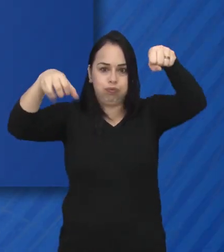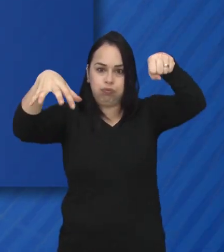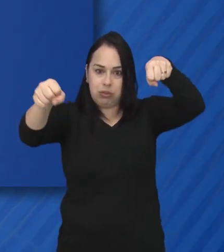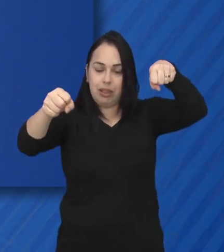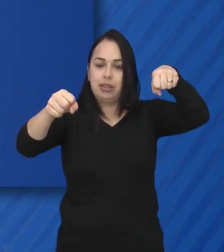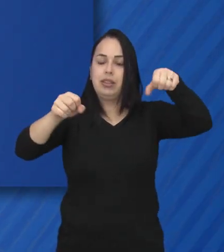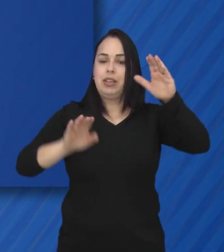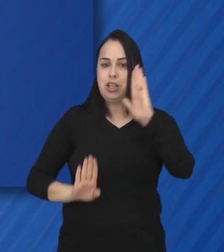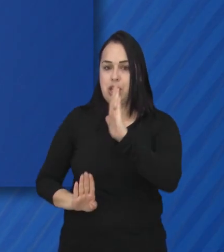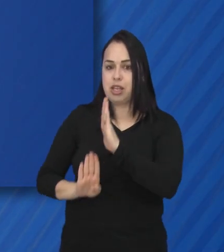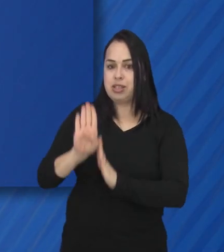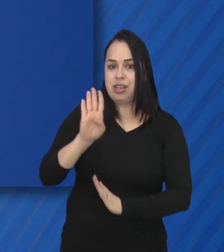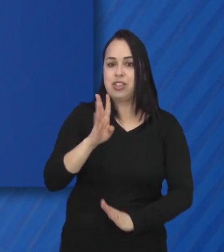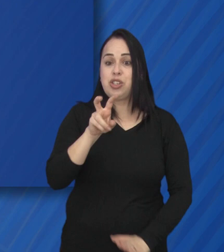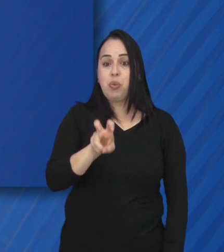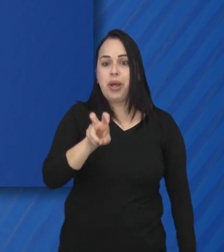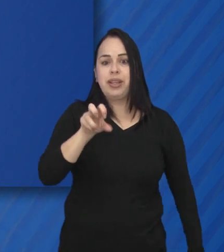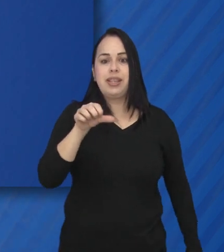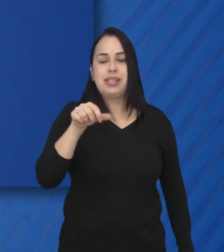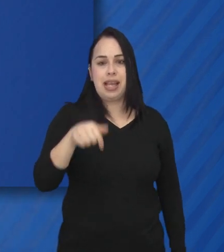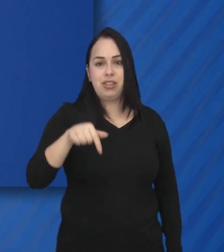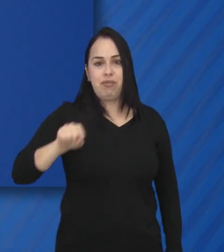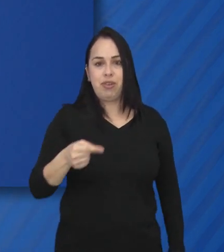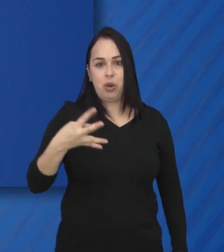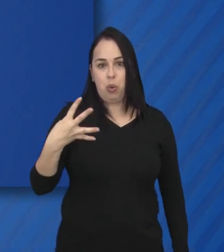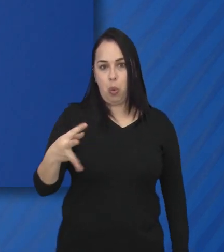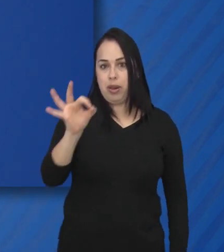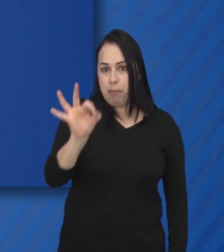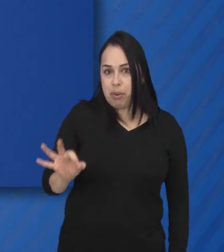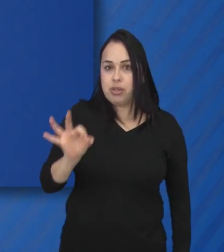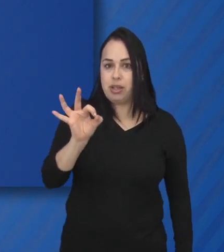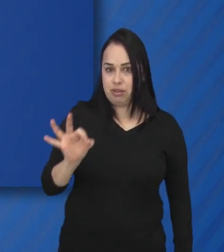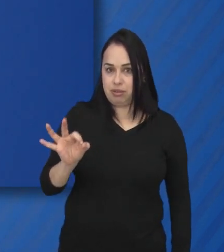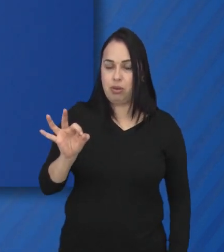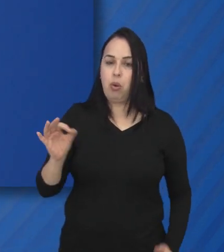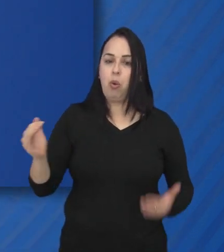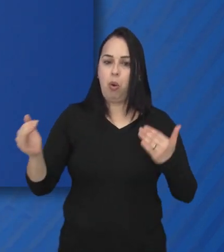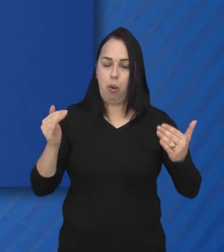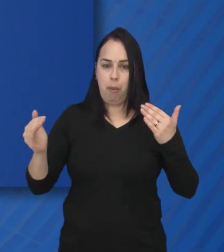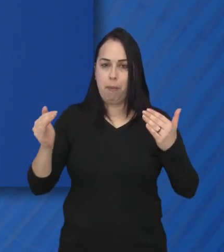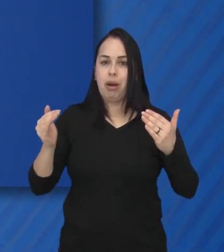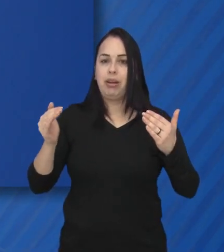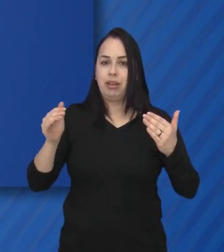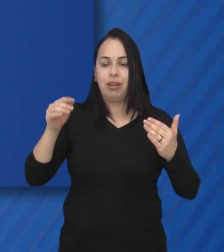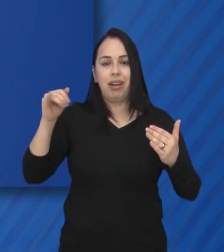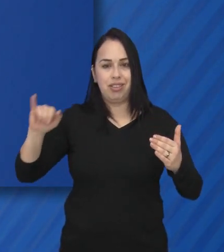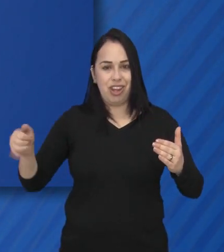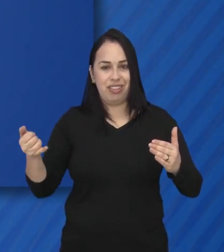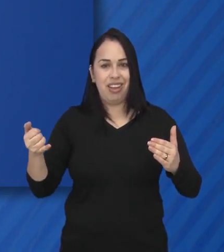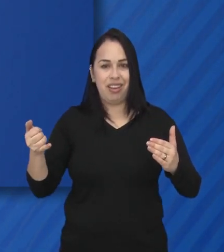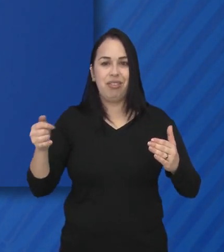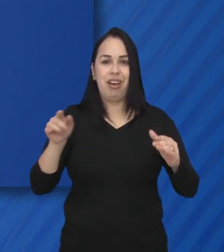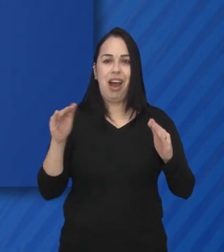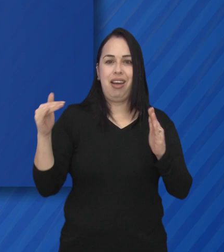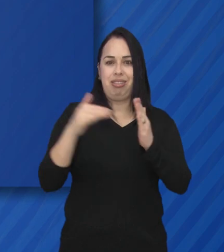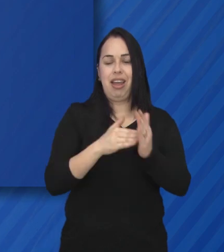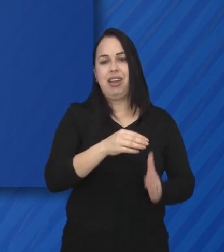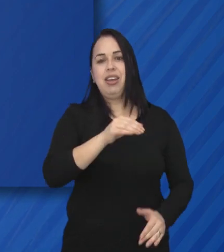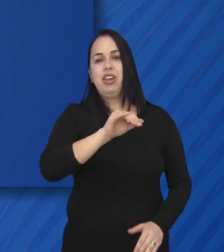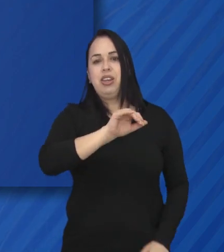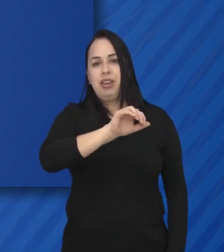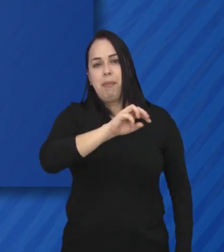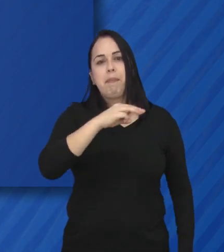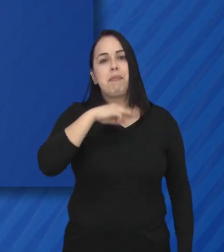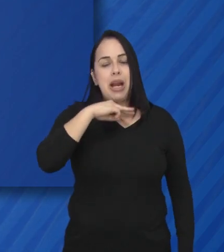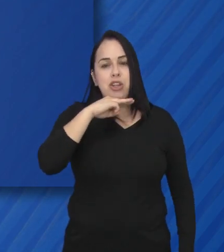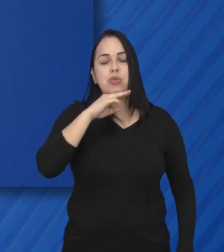número de pessoas afetadas cresceu 57,4% no primeiro semestre deste ano, na comparação com o mesmo